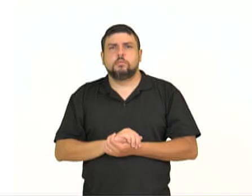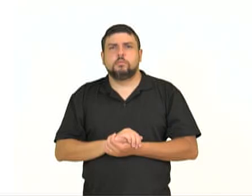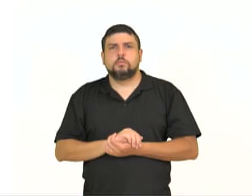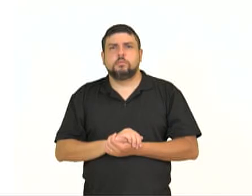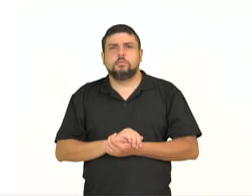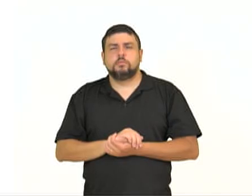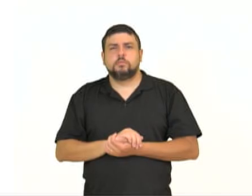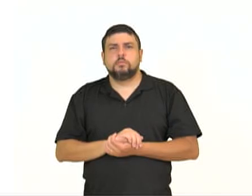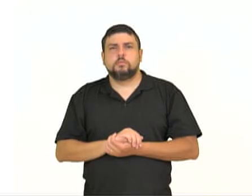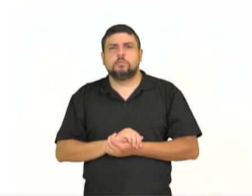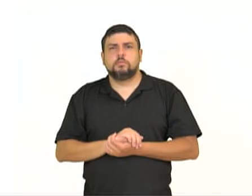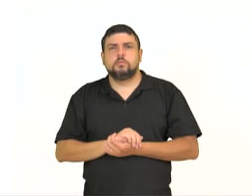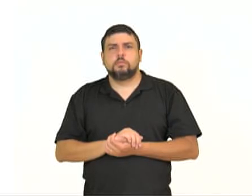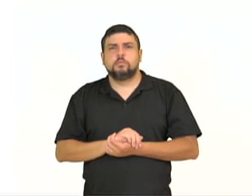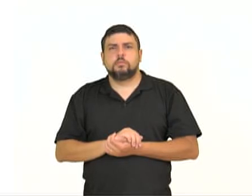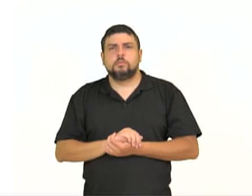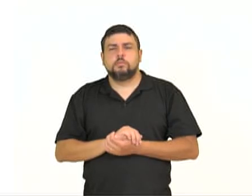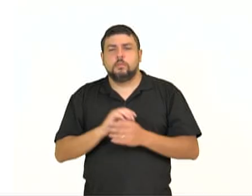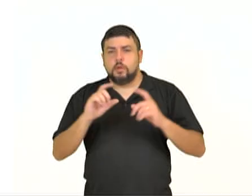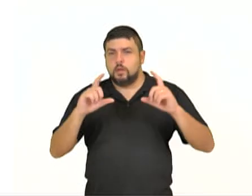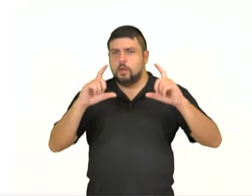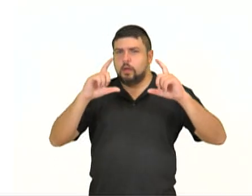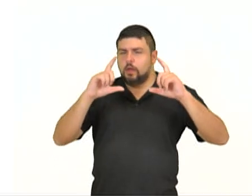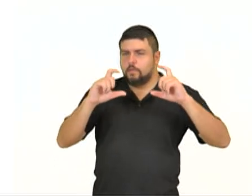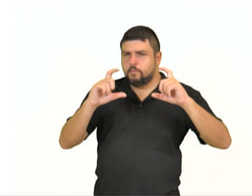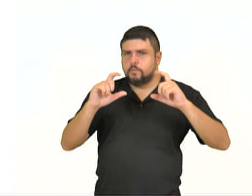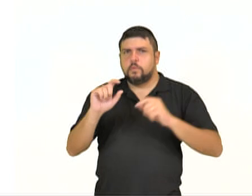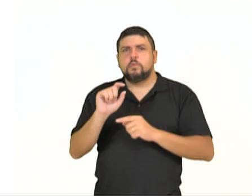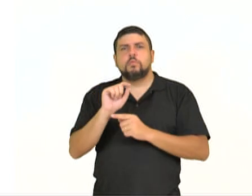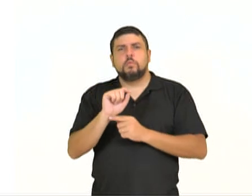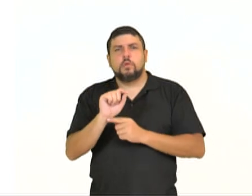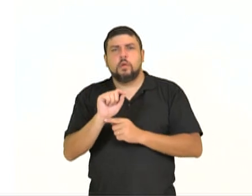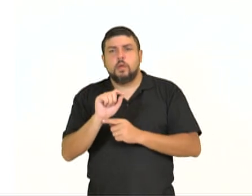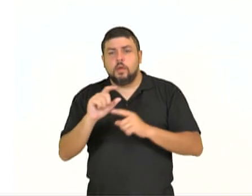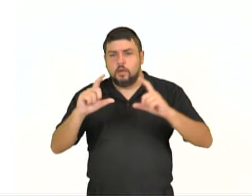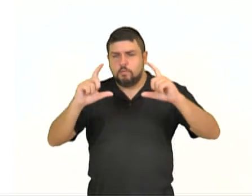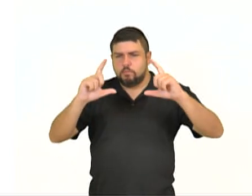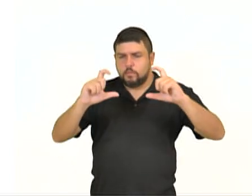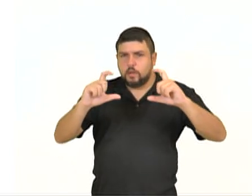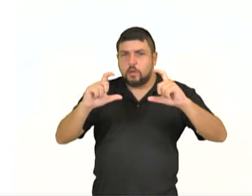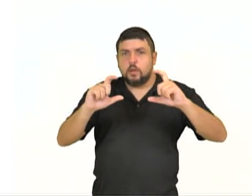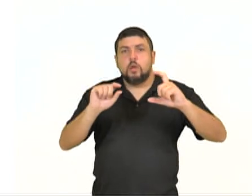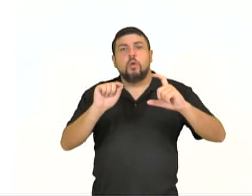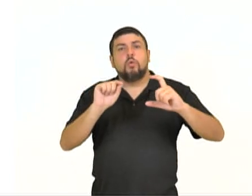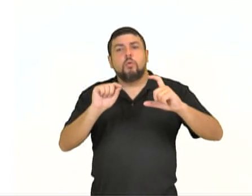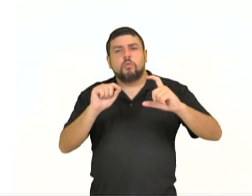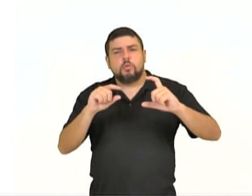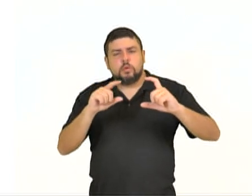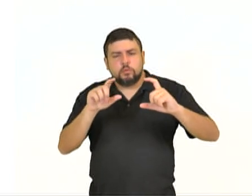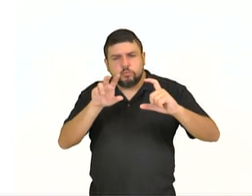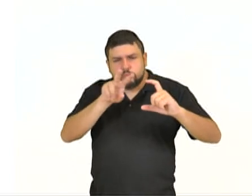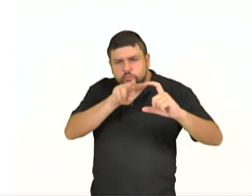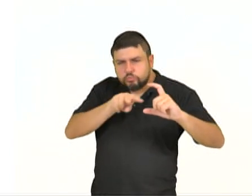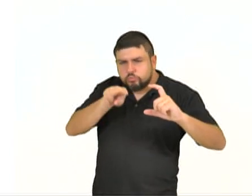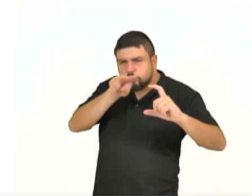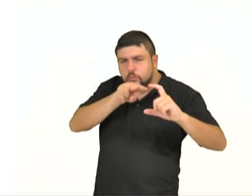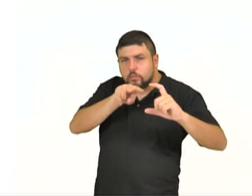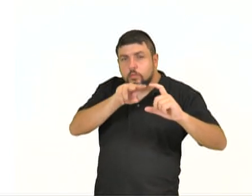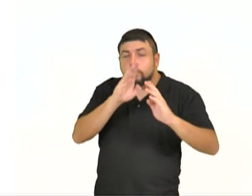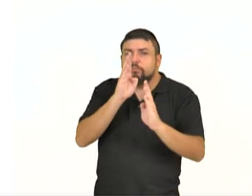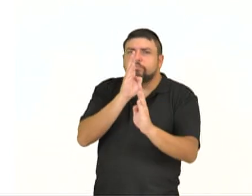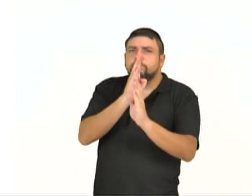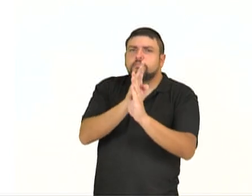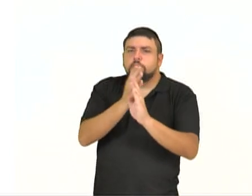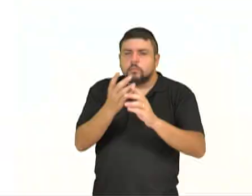Concluímos algo sobre uma fotografia. Sua leitura depende do saber, do conhecimento de mundo, do leitor, sua leitura